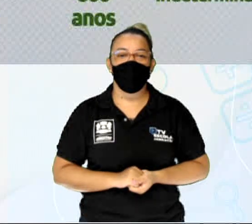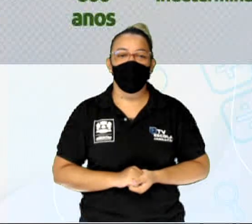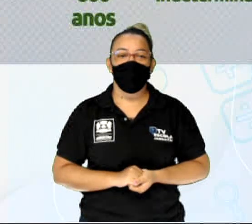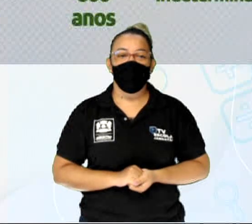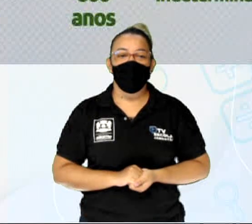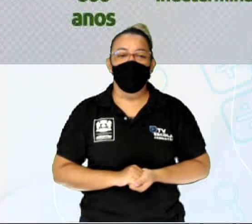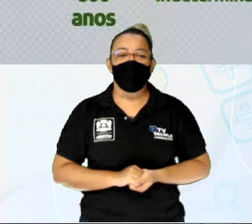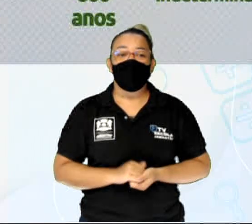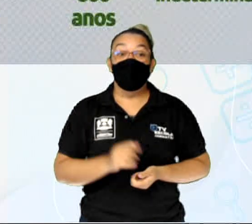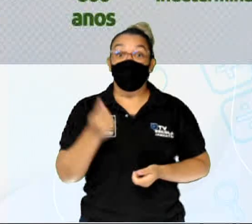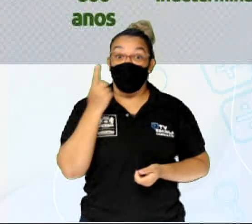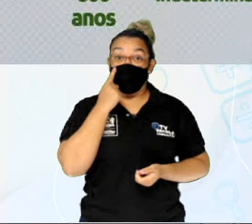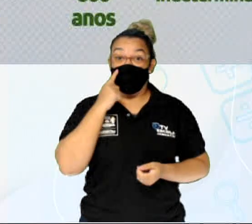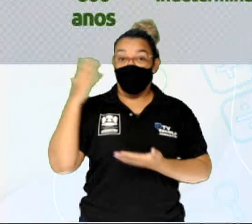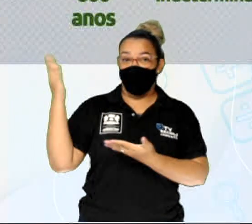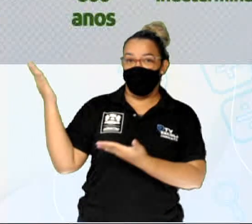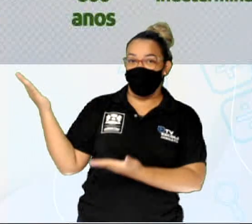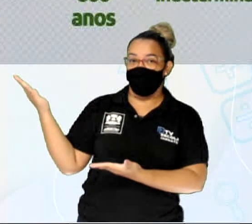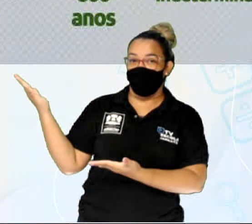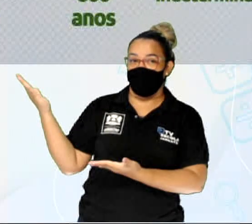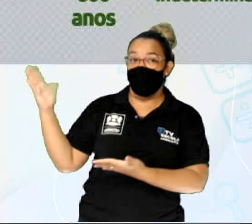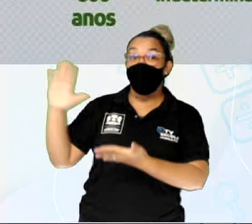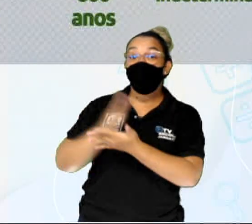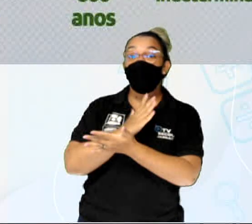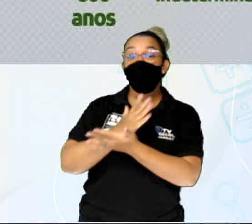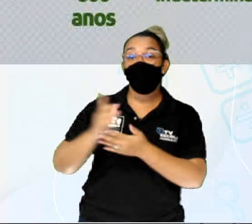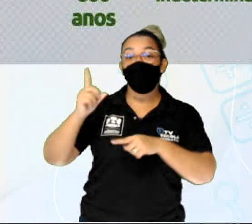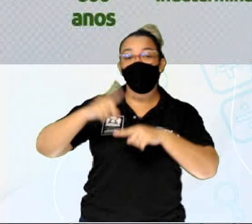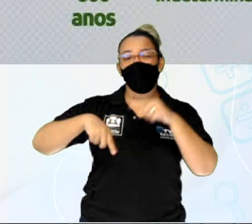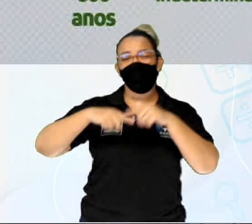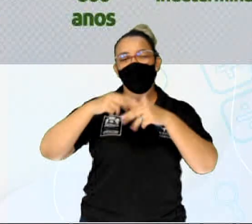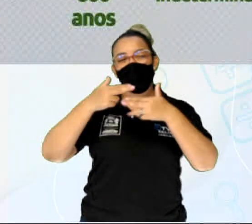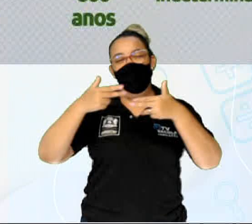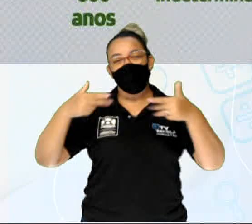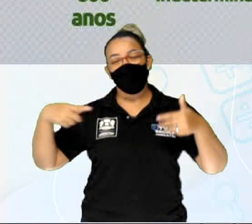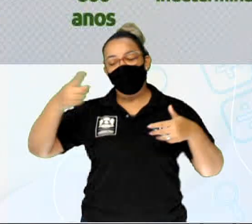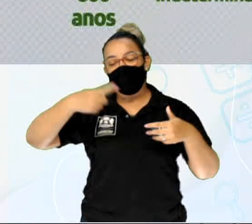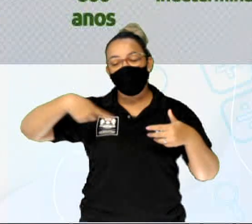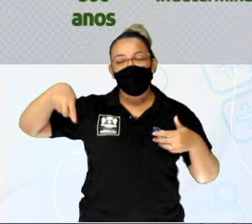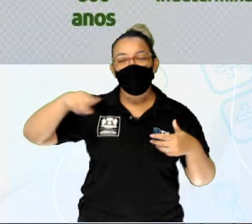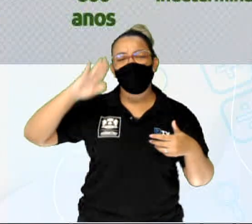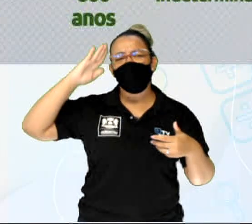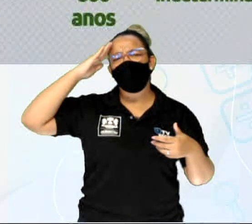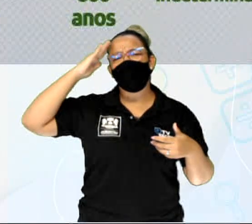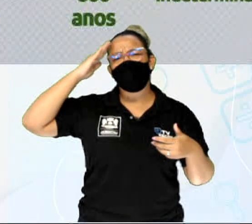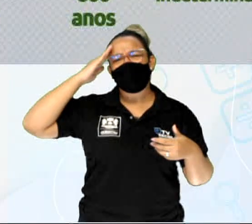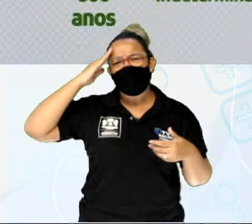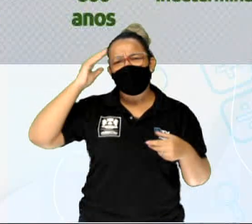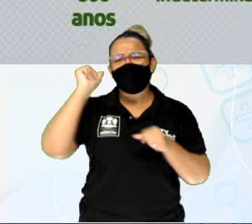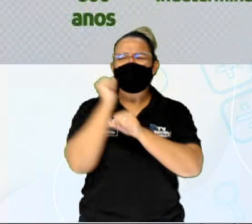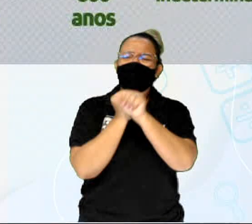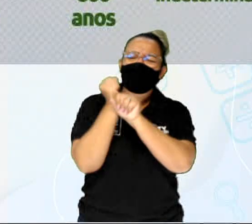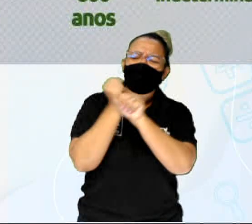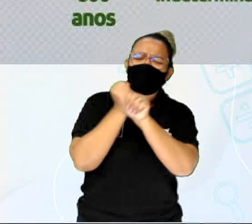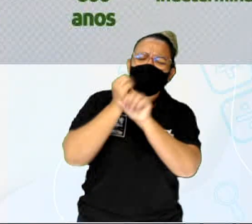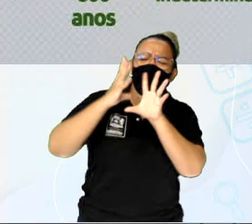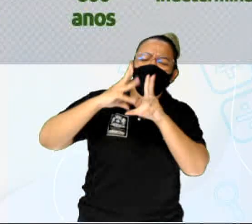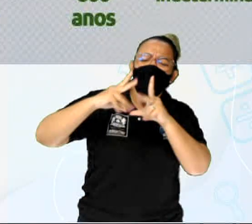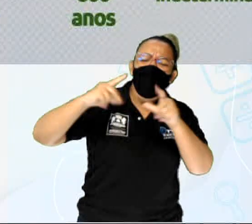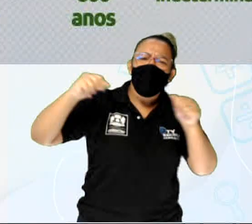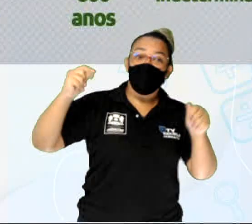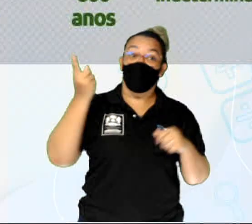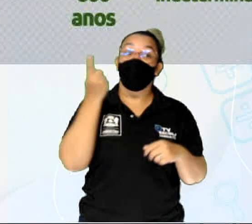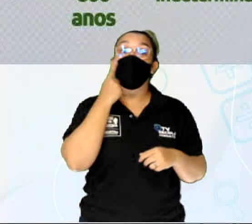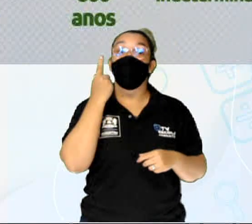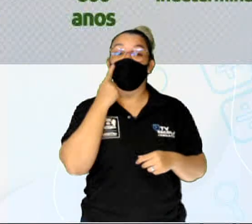Eu trago para vocês aí alguns materiais para nós entendermos o quanto eles demoram na natureza.